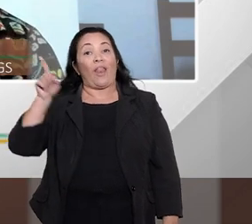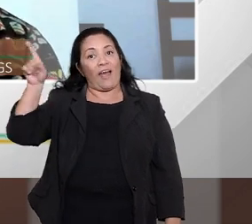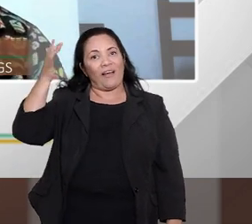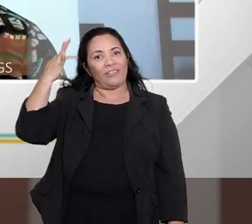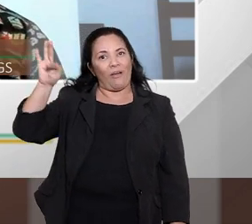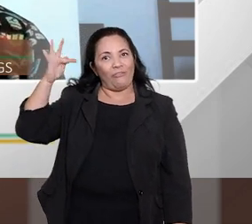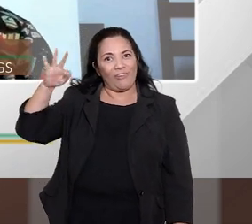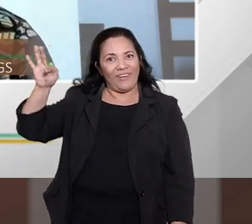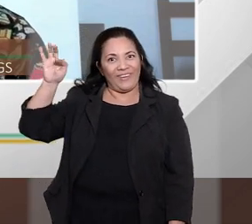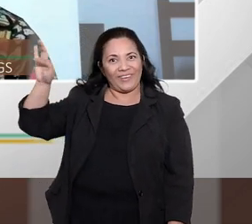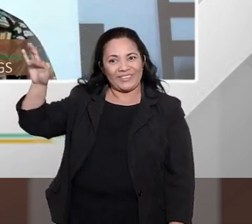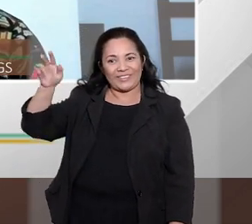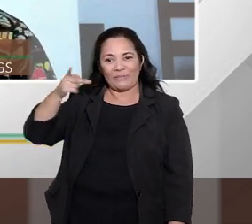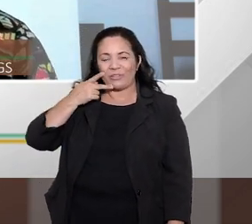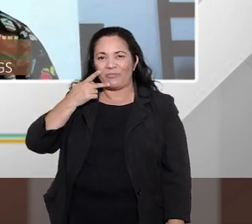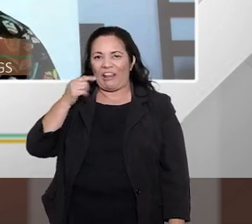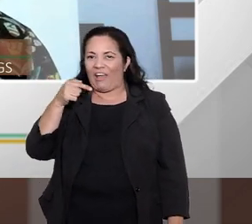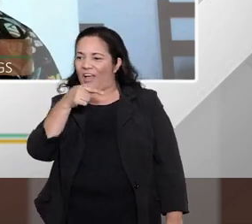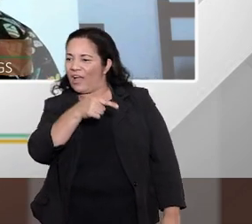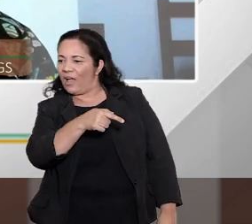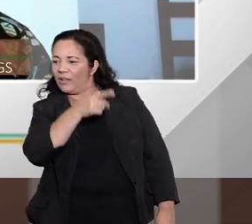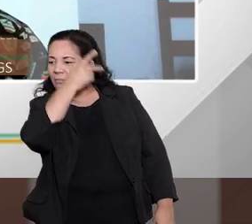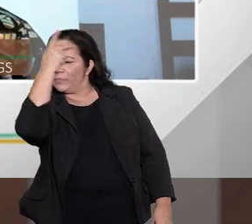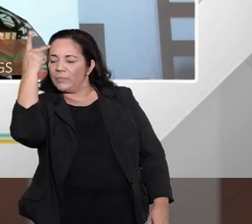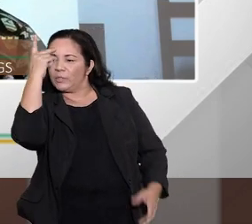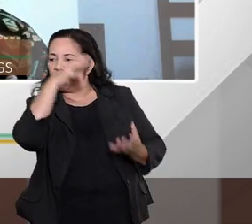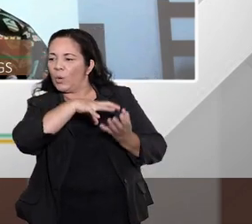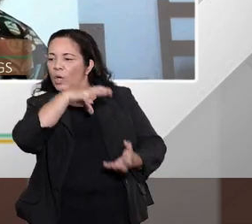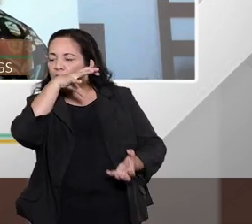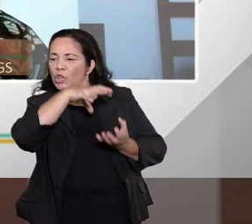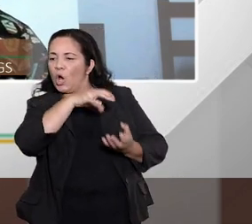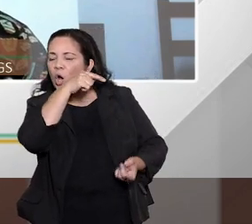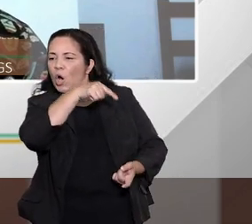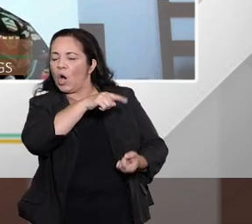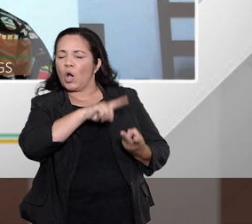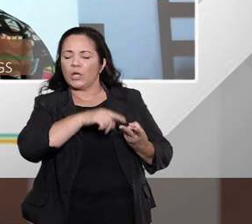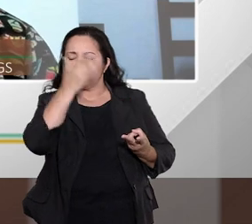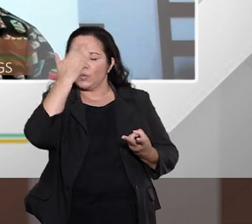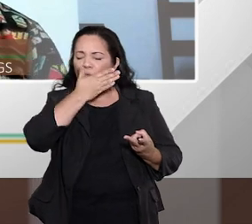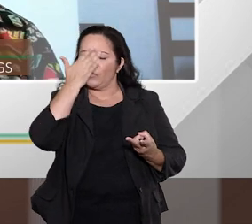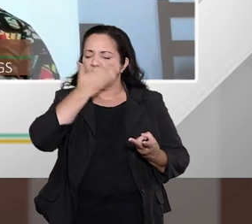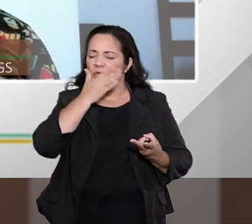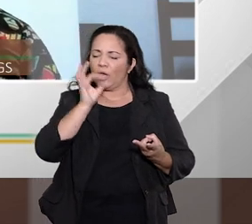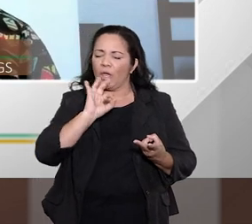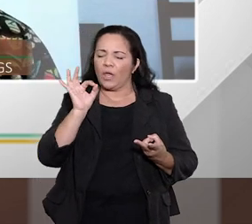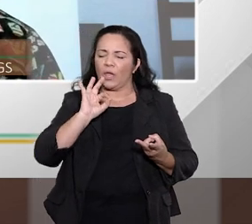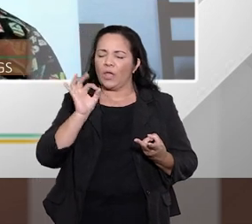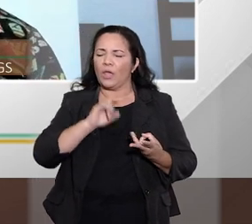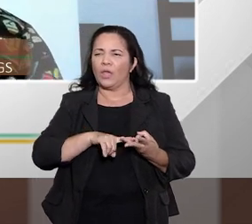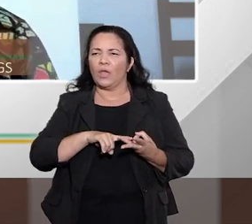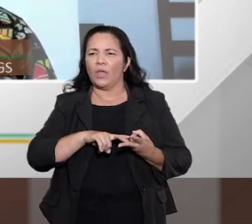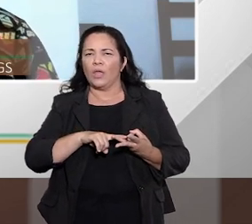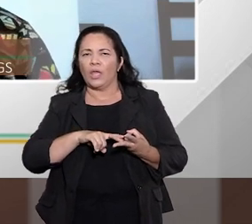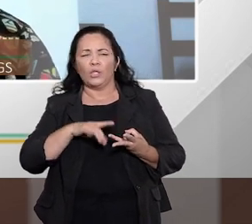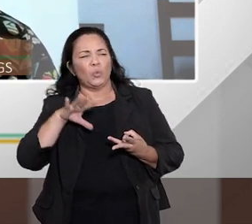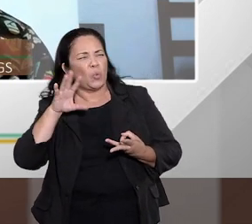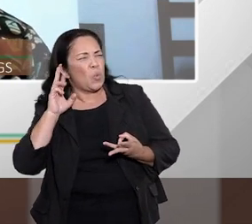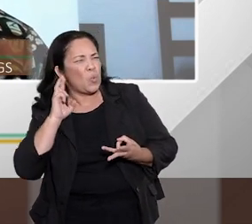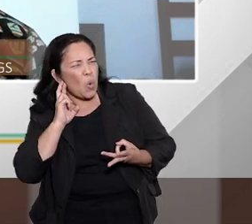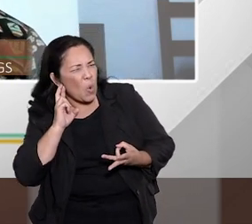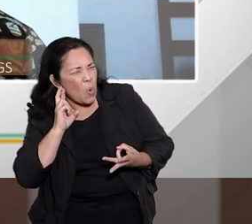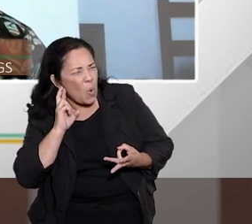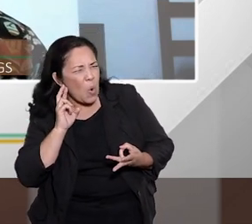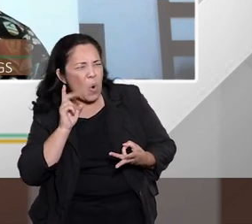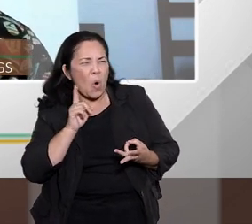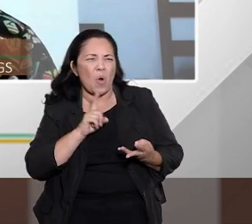franceses eu sei que o outro é idoso eu sei que o outro não enxerga bem ou não escuta bem aí eu falo mais rápido eu eu